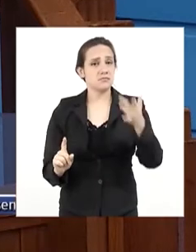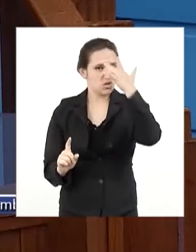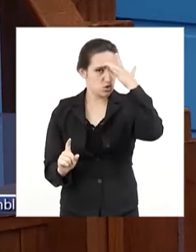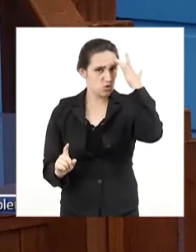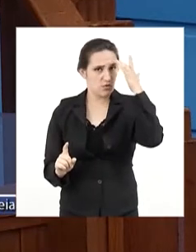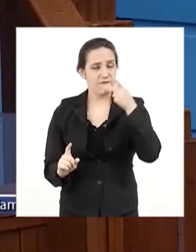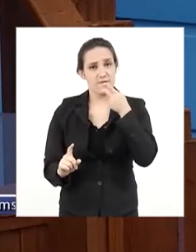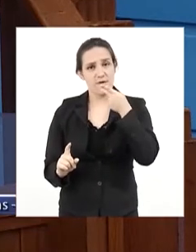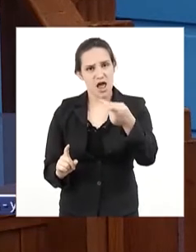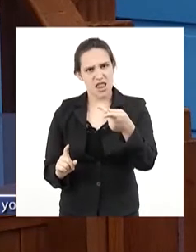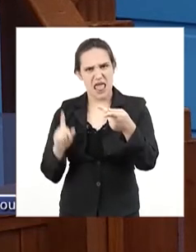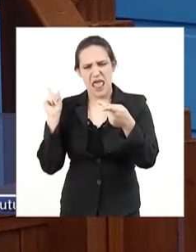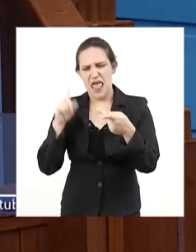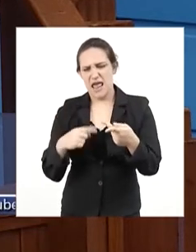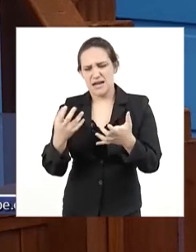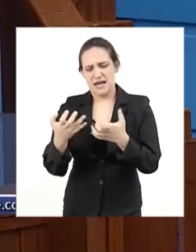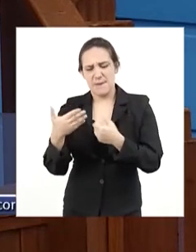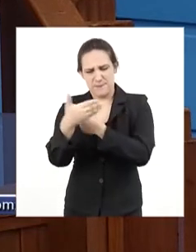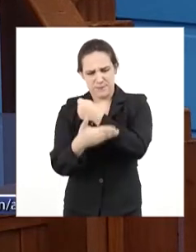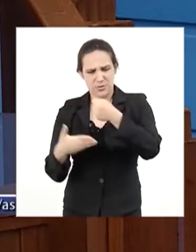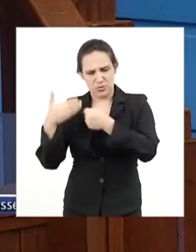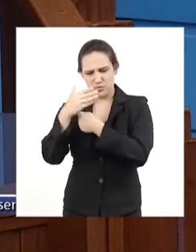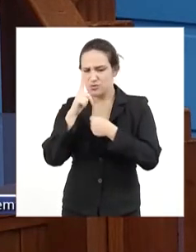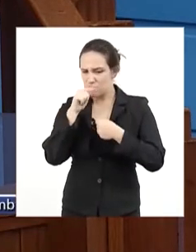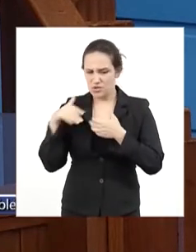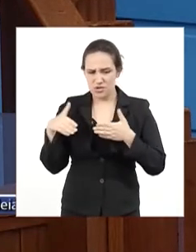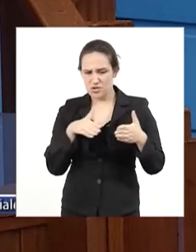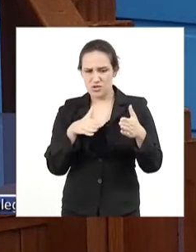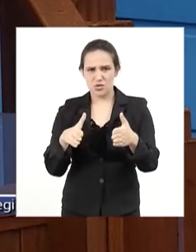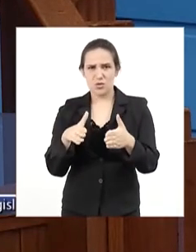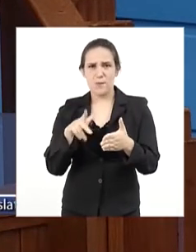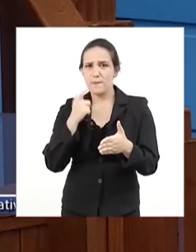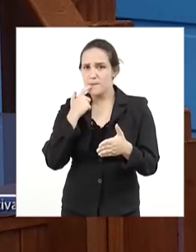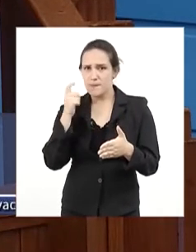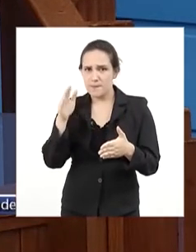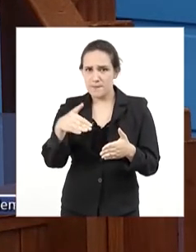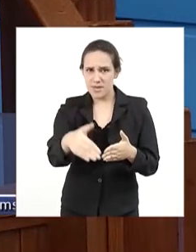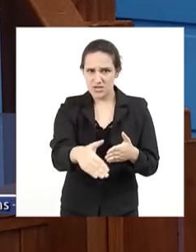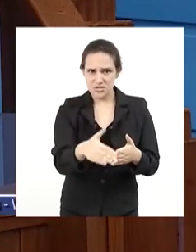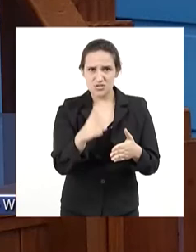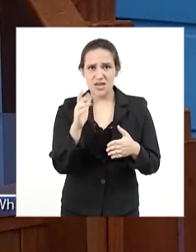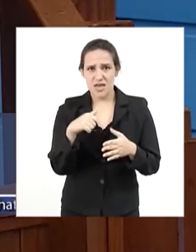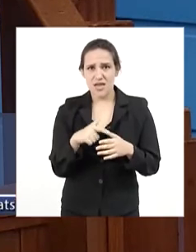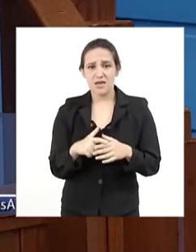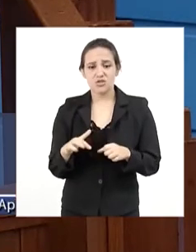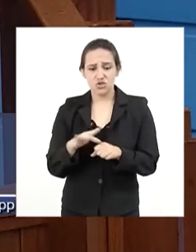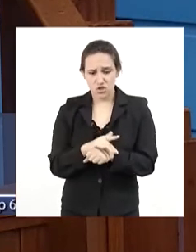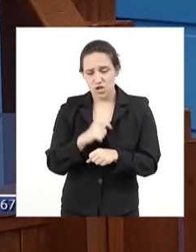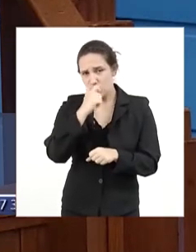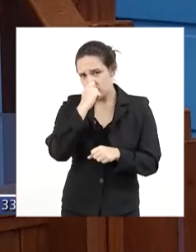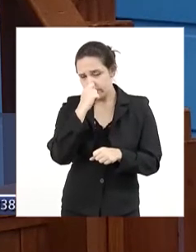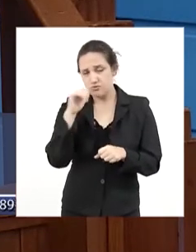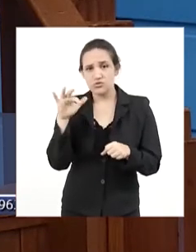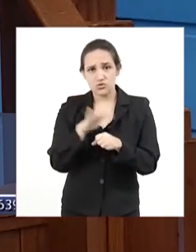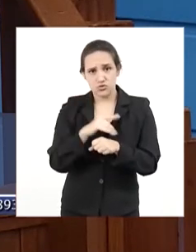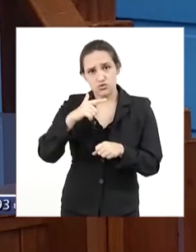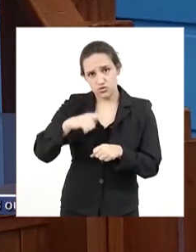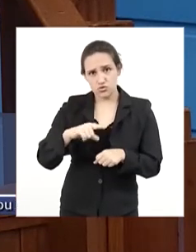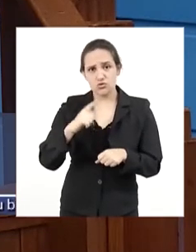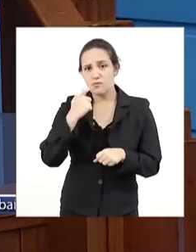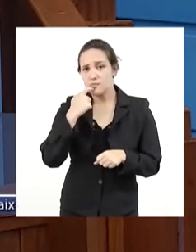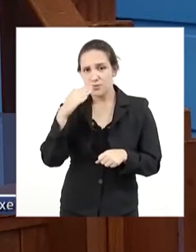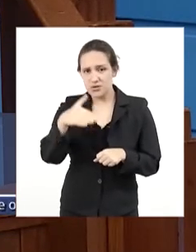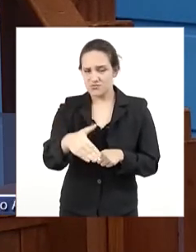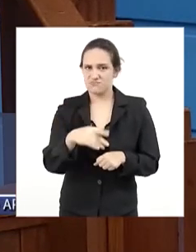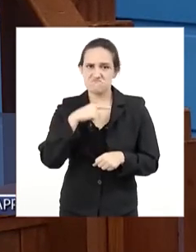que é para proteger as espécies, que é para repovoar os rios, não colam. Não